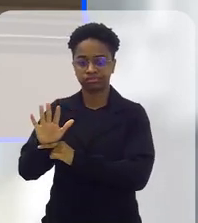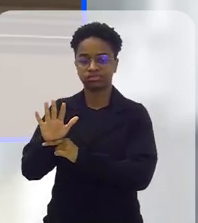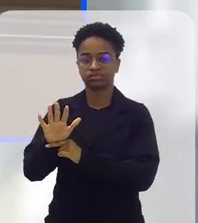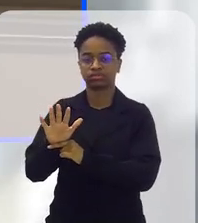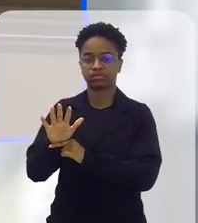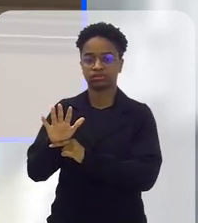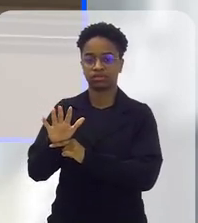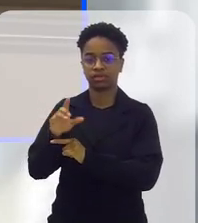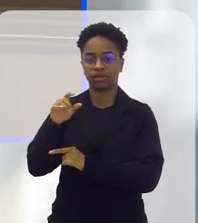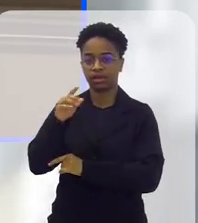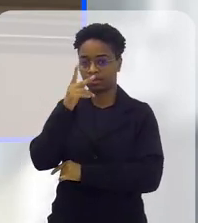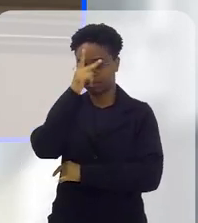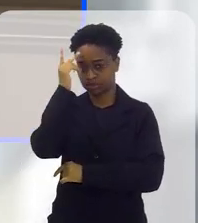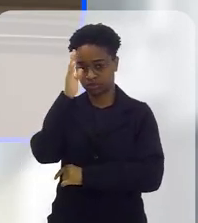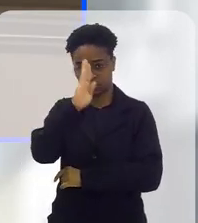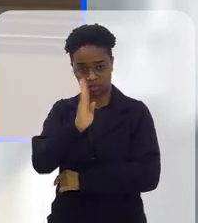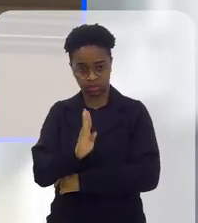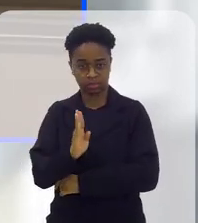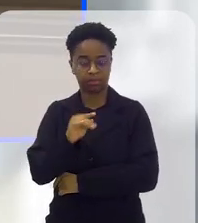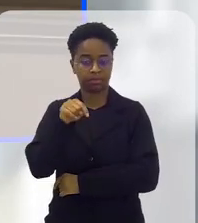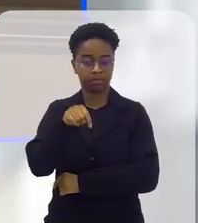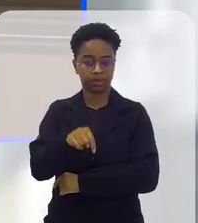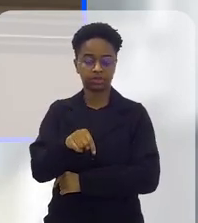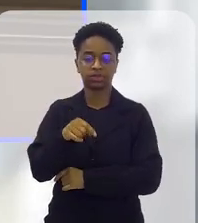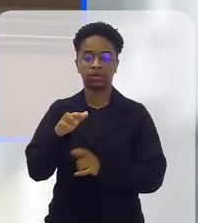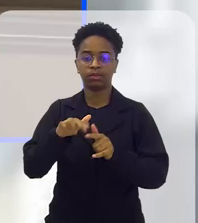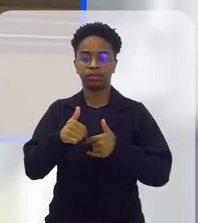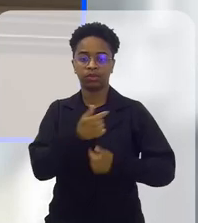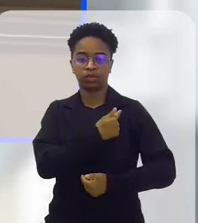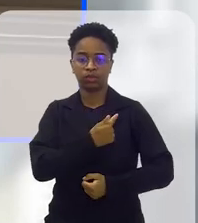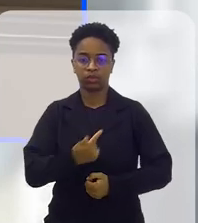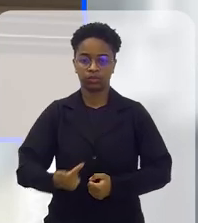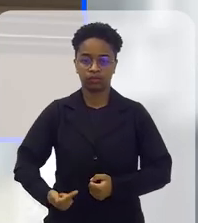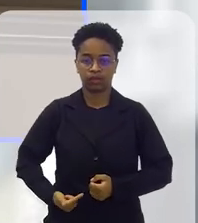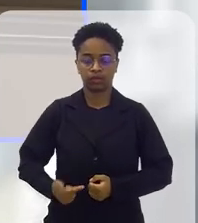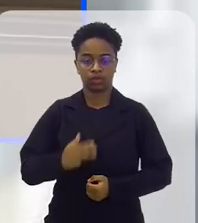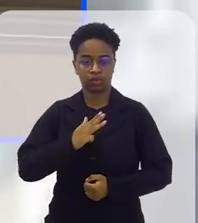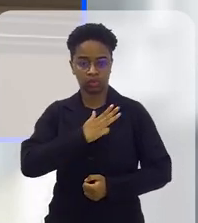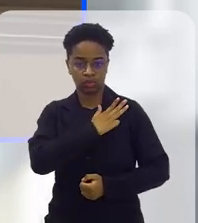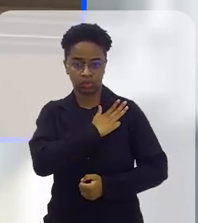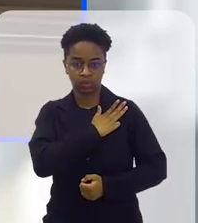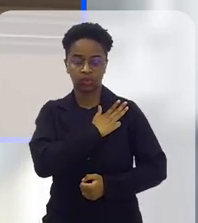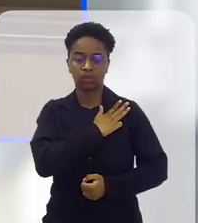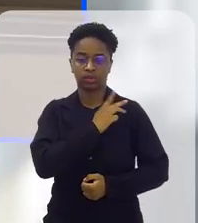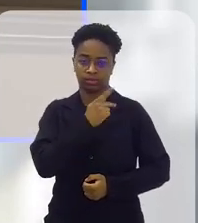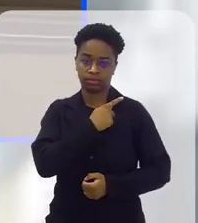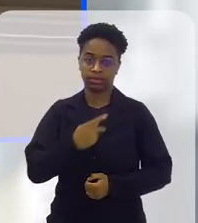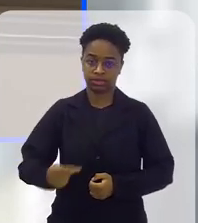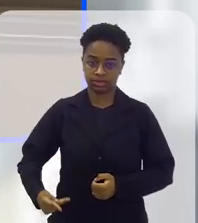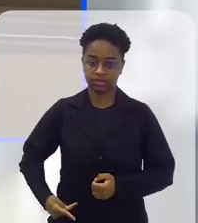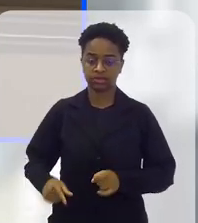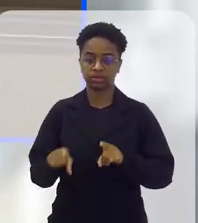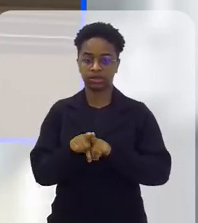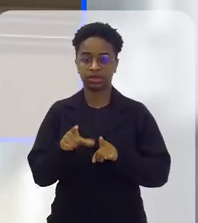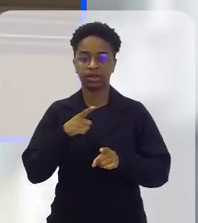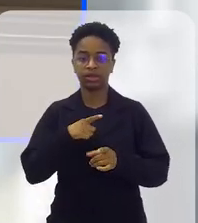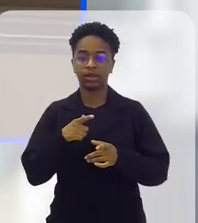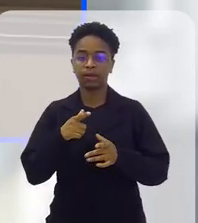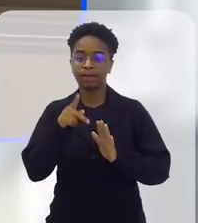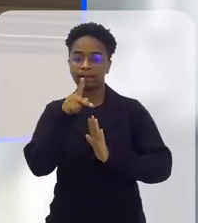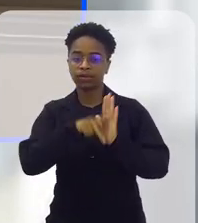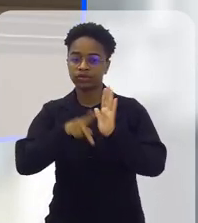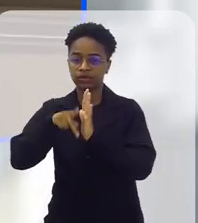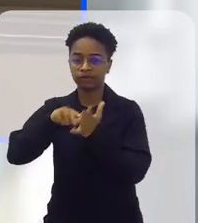o nosso brasileiro, através do nosso governo Lula, nosso presidente da República, tem